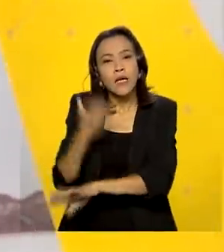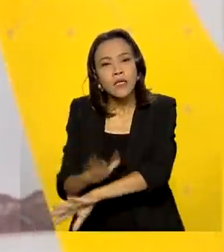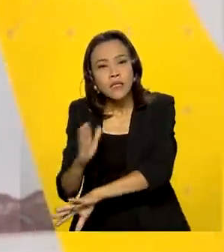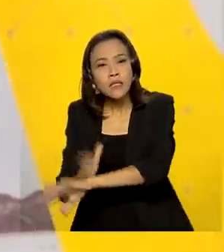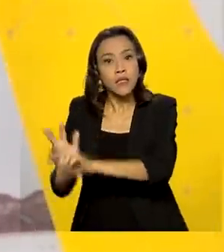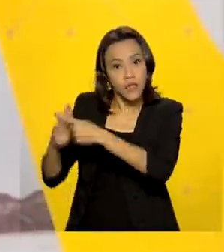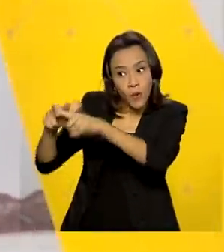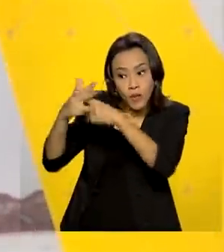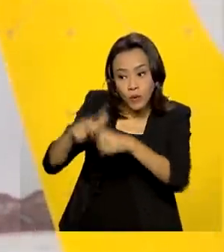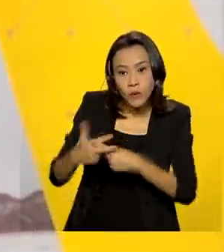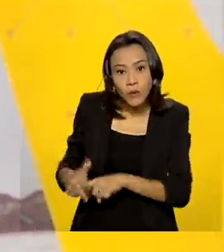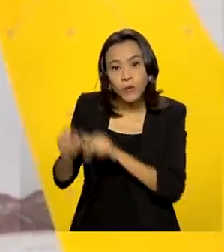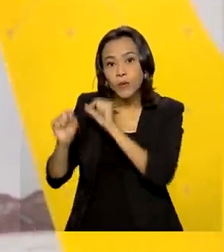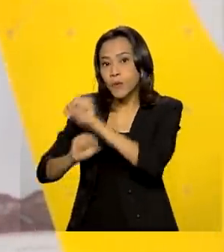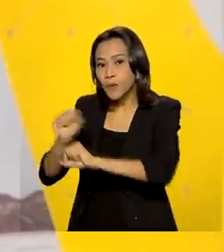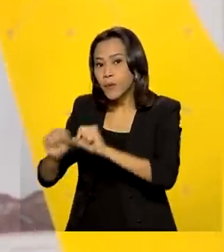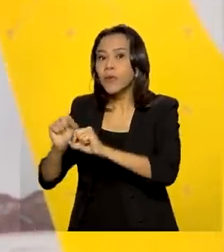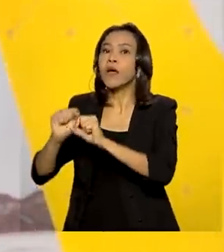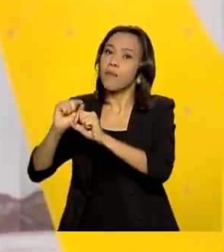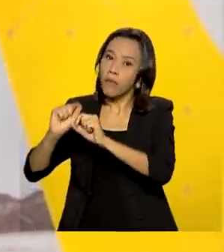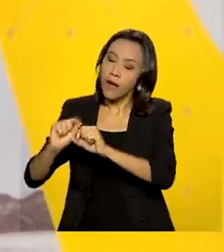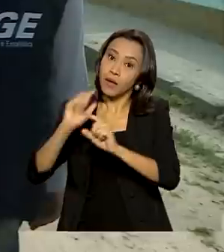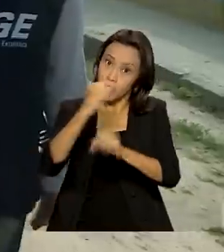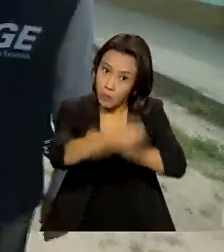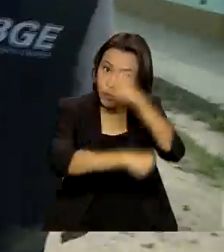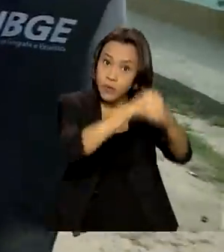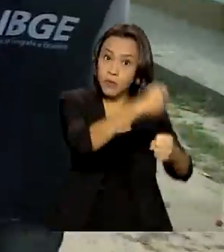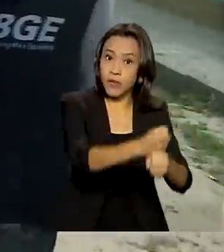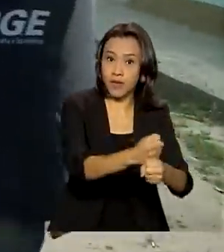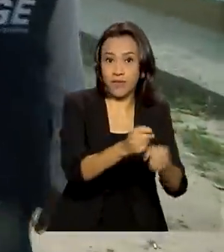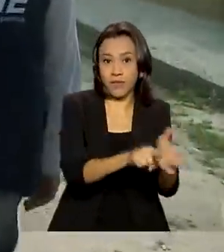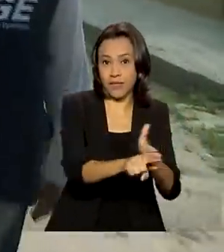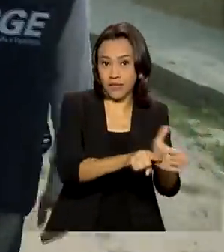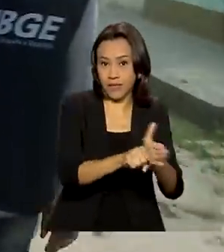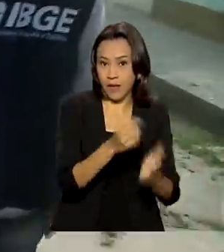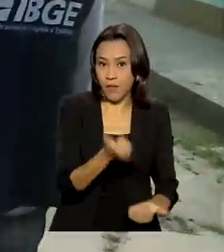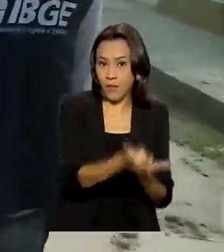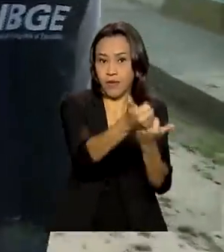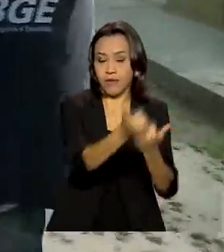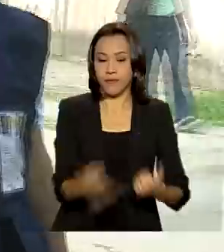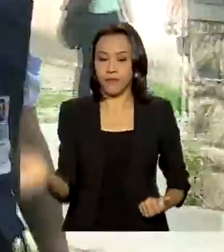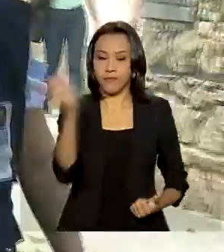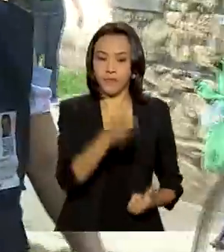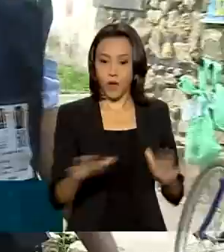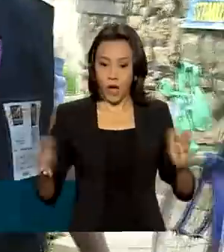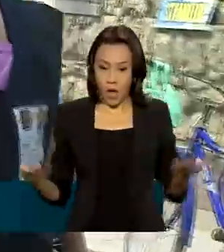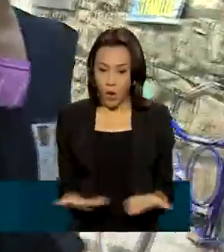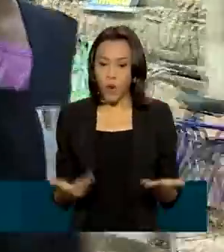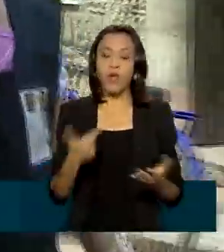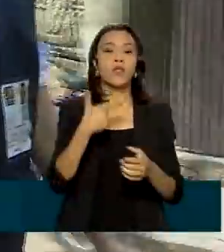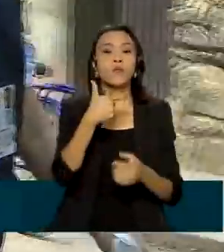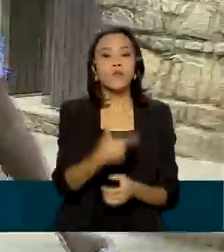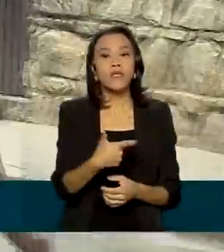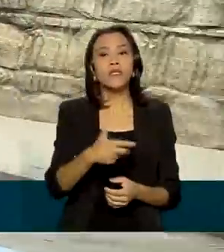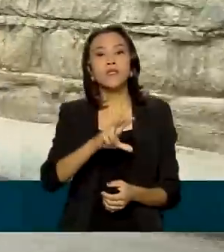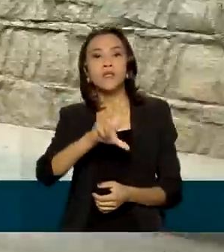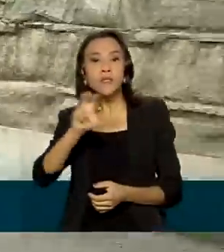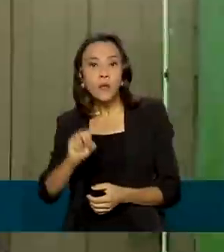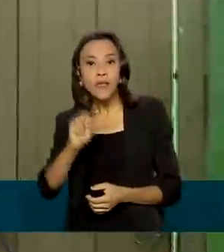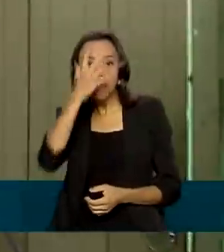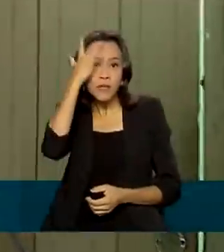ajustes vão contribuir para o levantamento do ano que vem. A partir de agora, 250 recenseadores